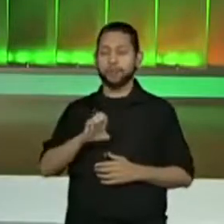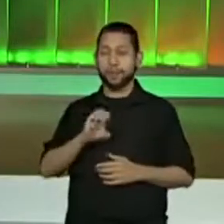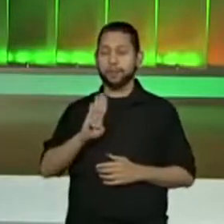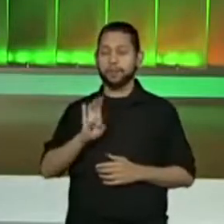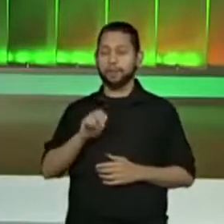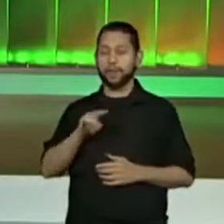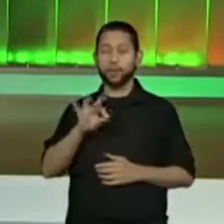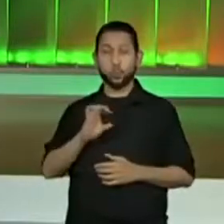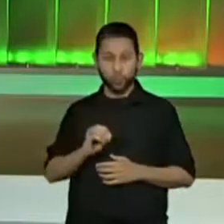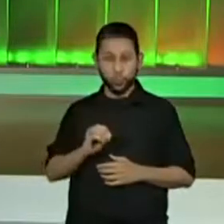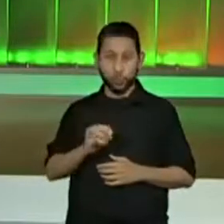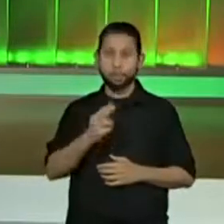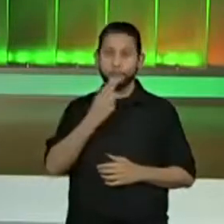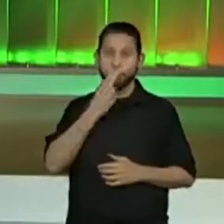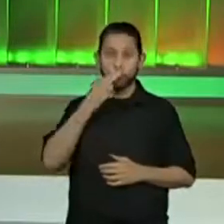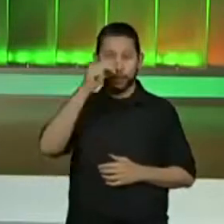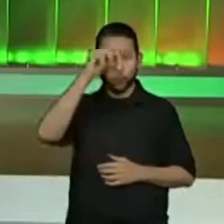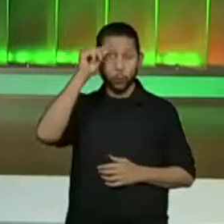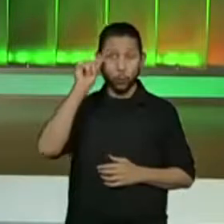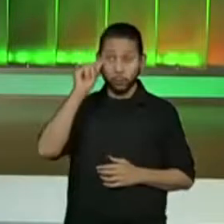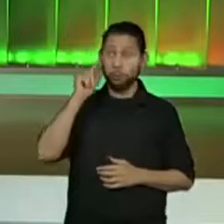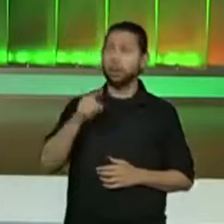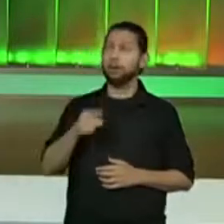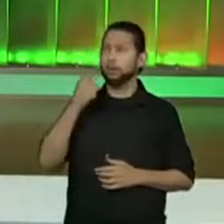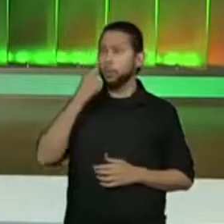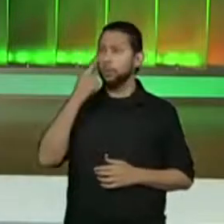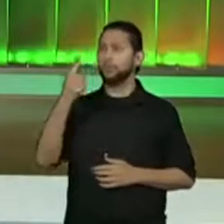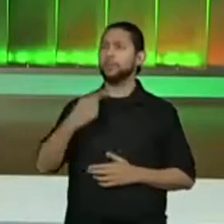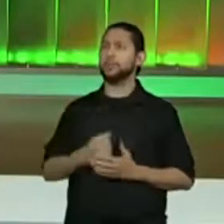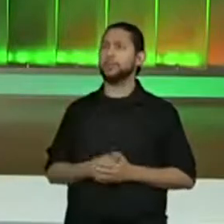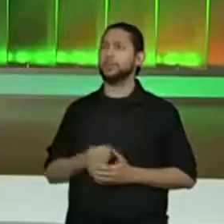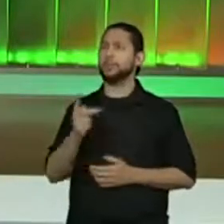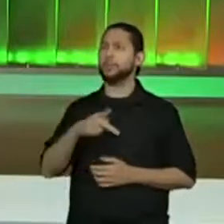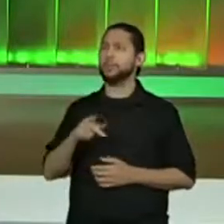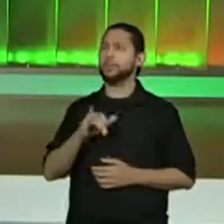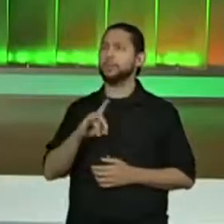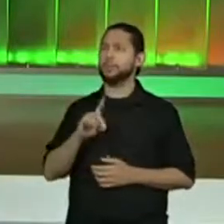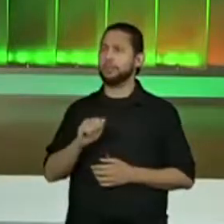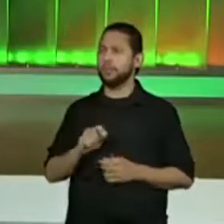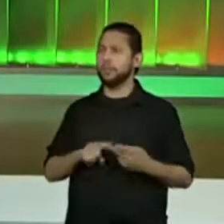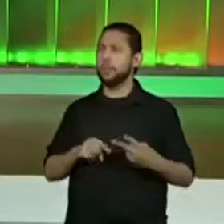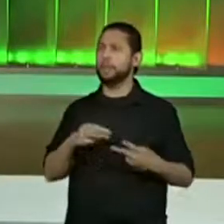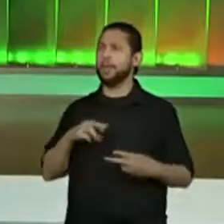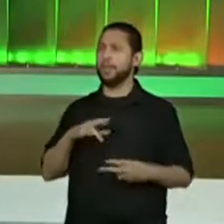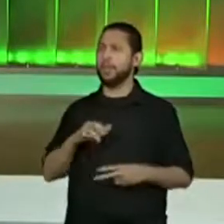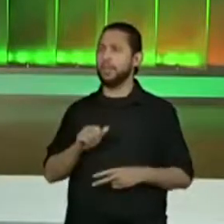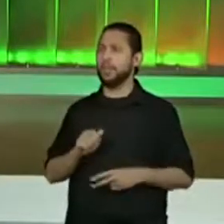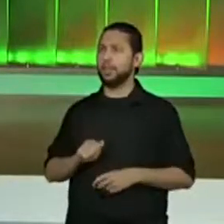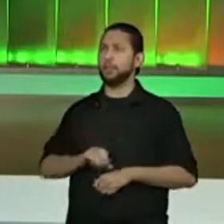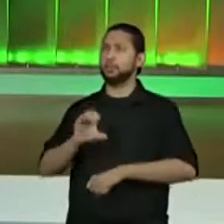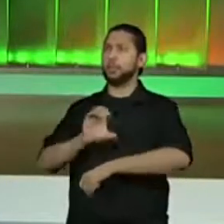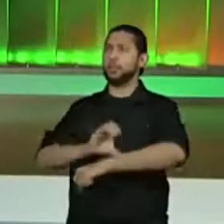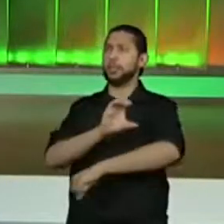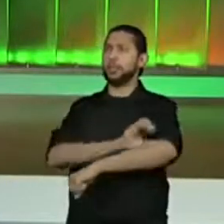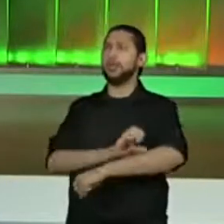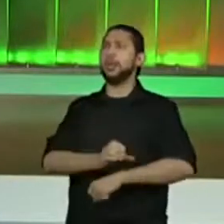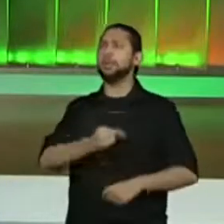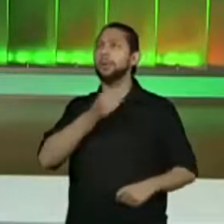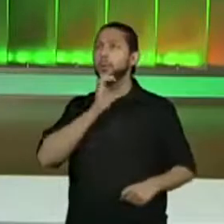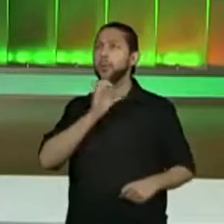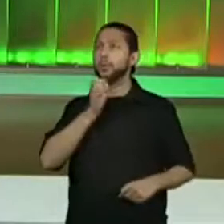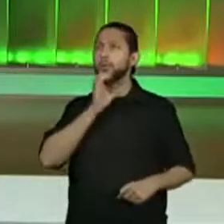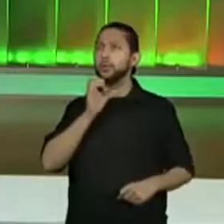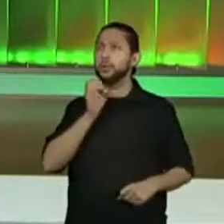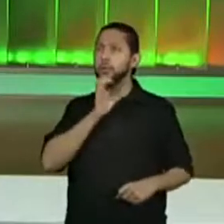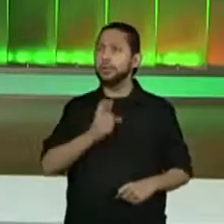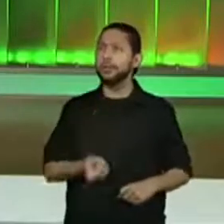Monteiro Lobato, participando aqui, a Procida, a Promaria, Diadema, Cotia, todo mundo,